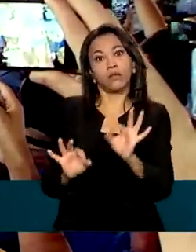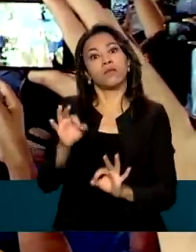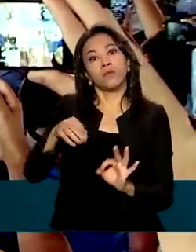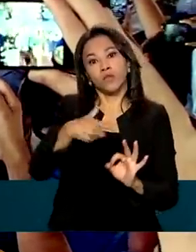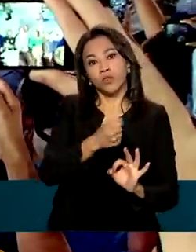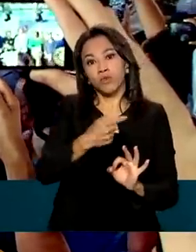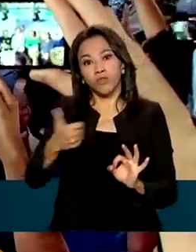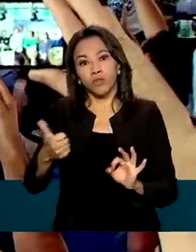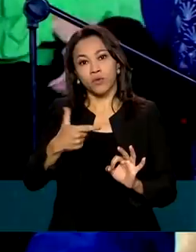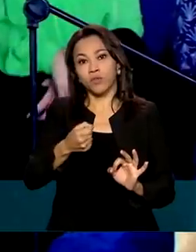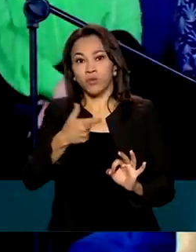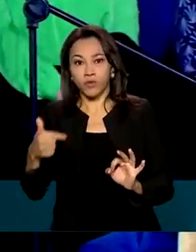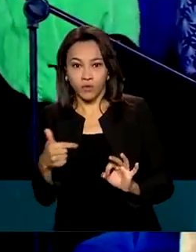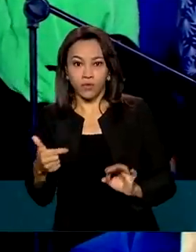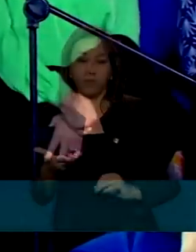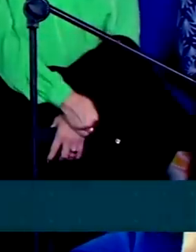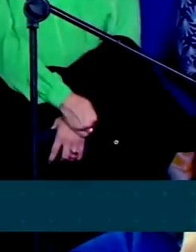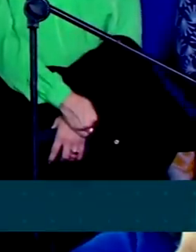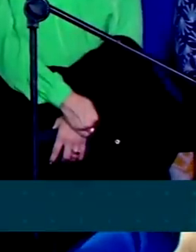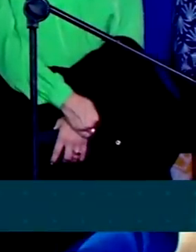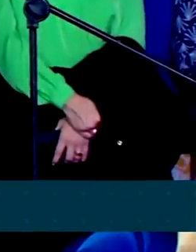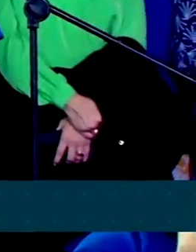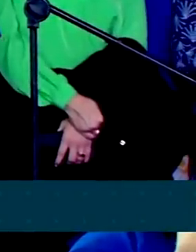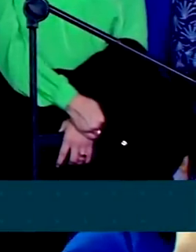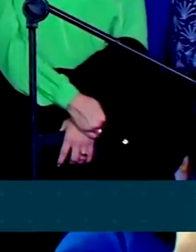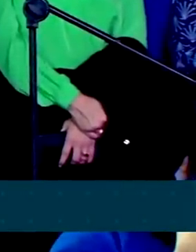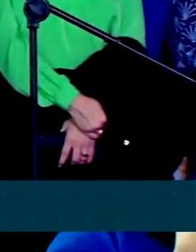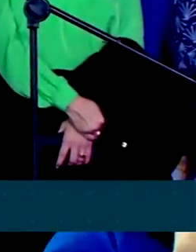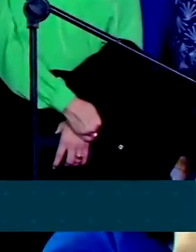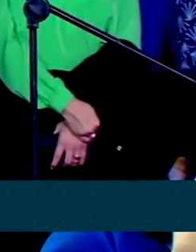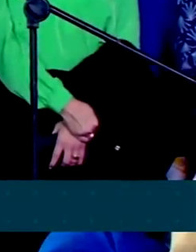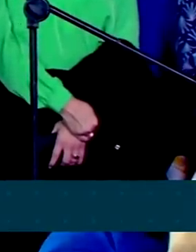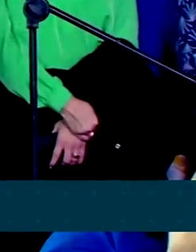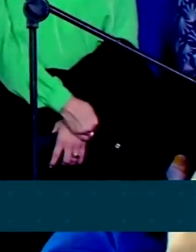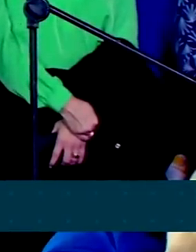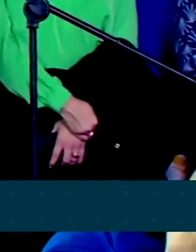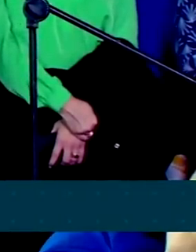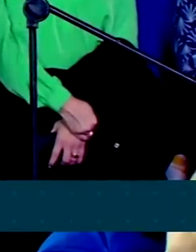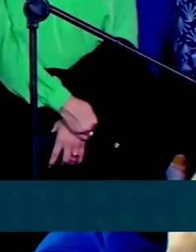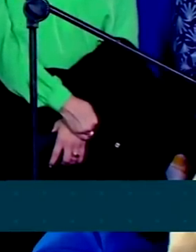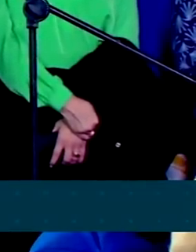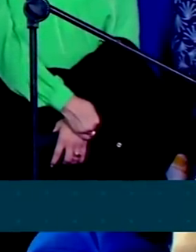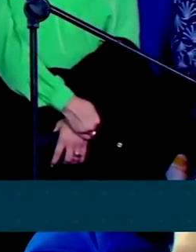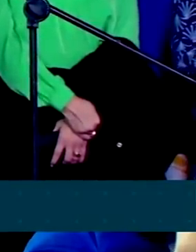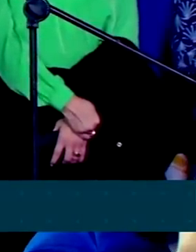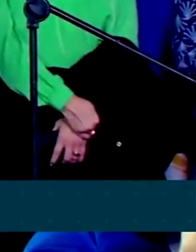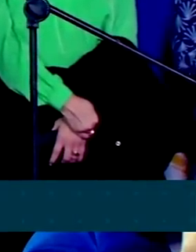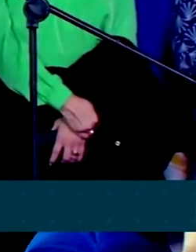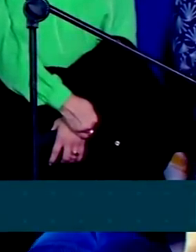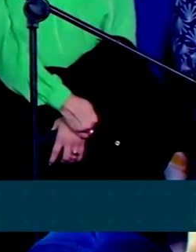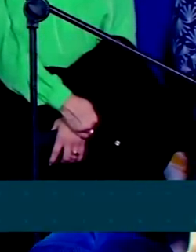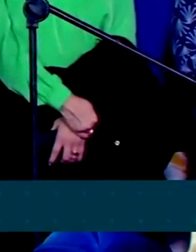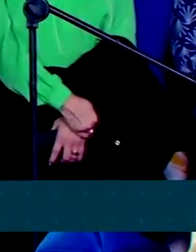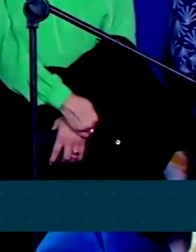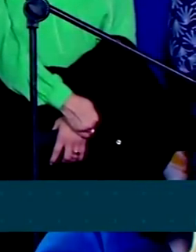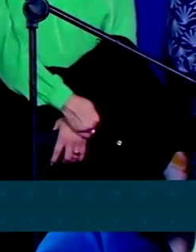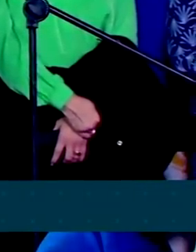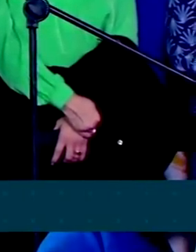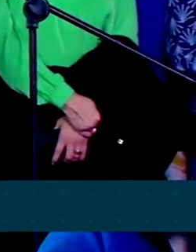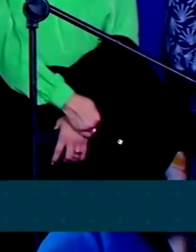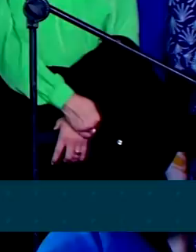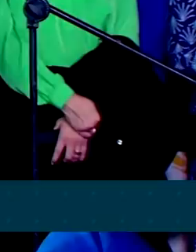-22. Isso potencializa recursos na ordem de 20 bilhões de reais para a equalização